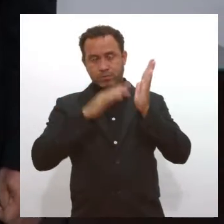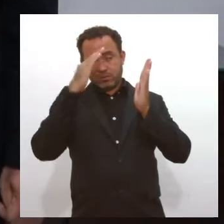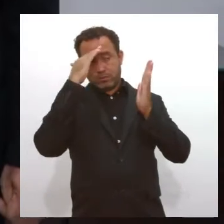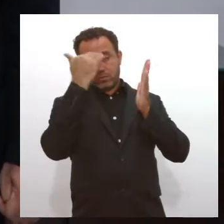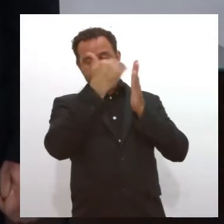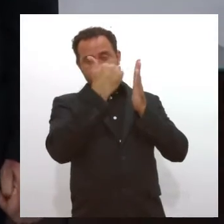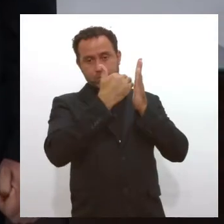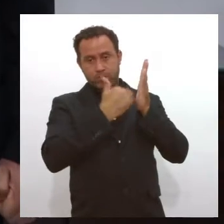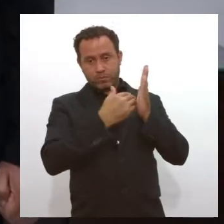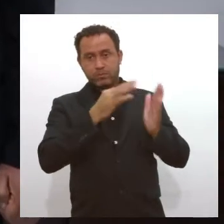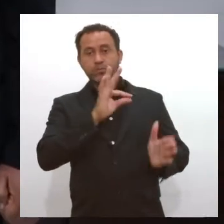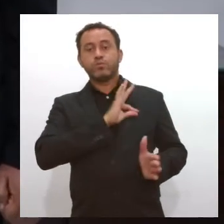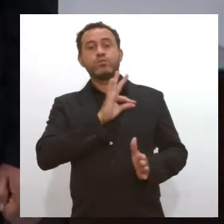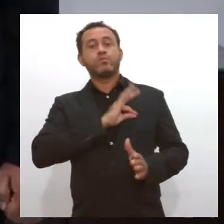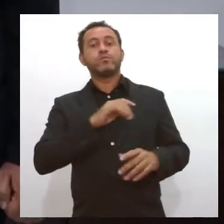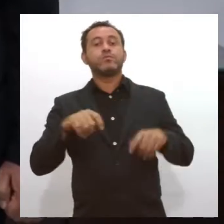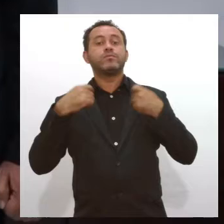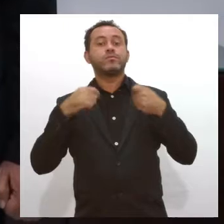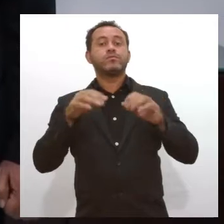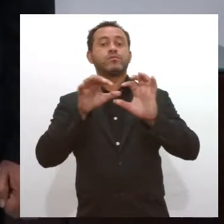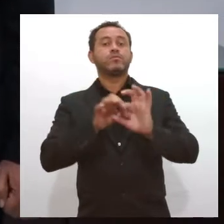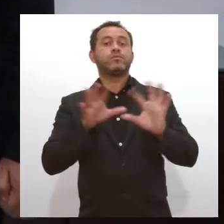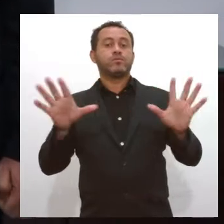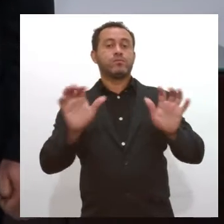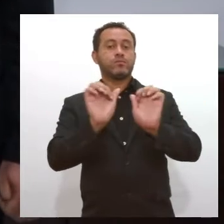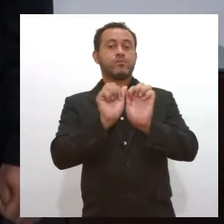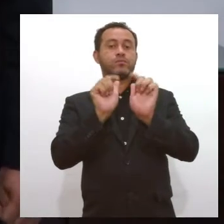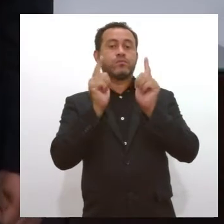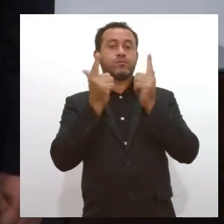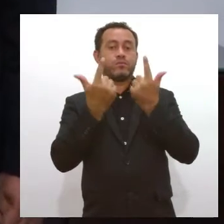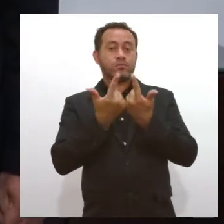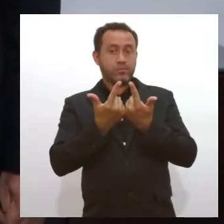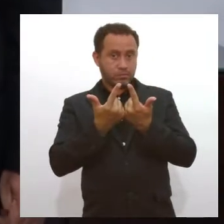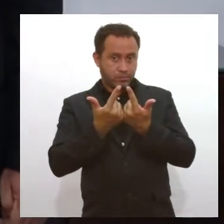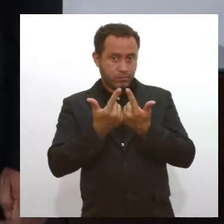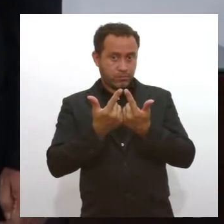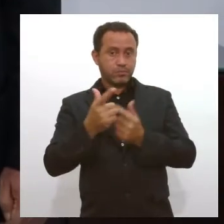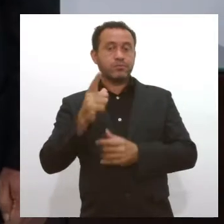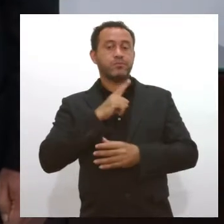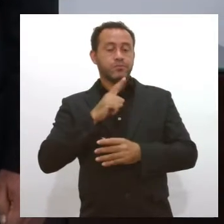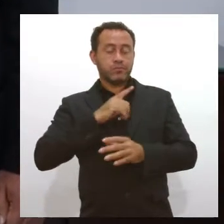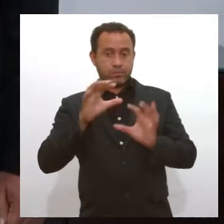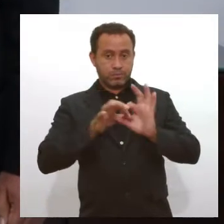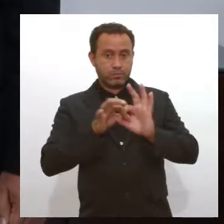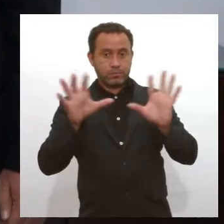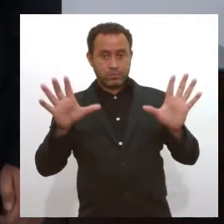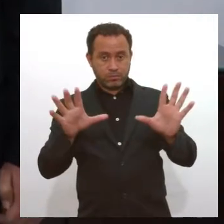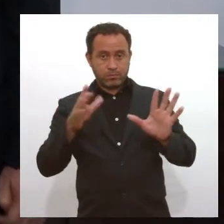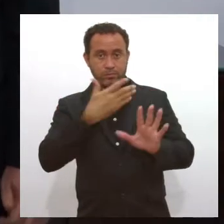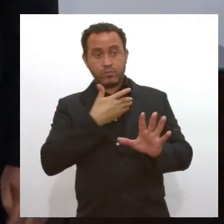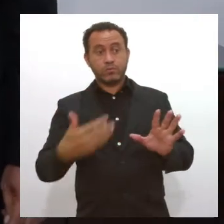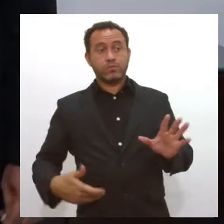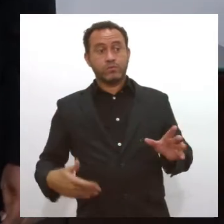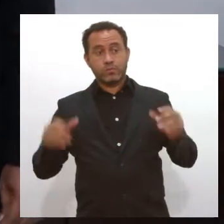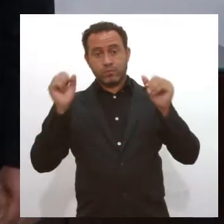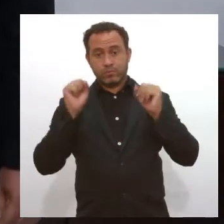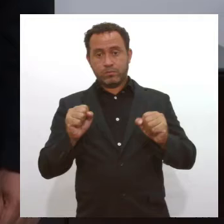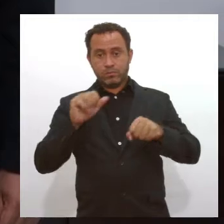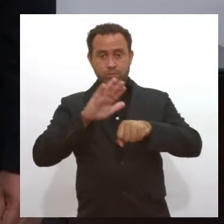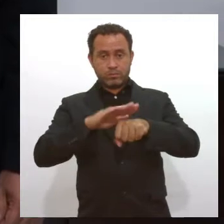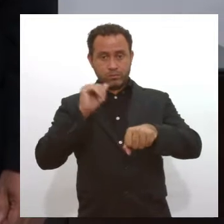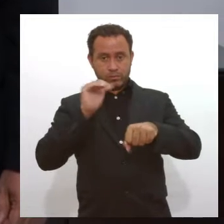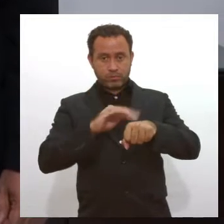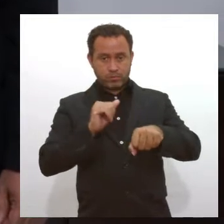os policiais penais precisam ser autorizados pela Assembleia Legislativa. Assim que houver autorização, o governo já pode convocar.